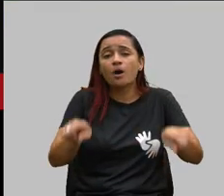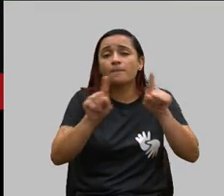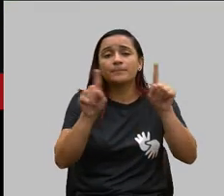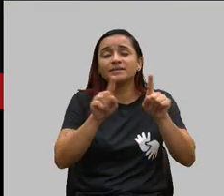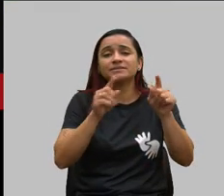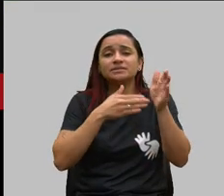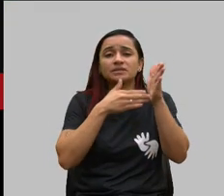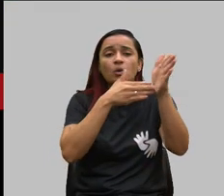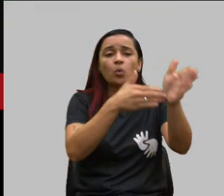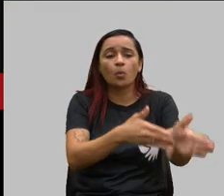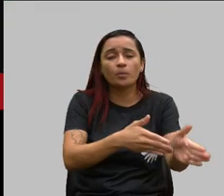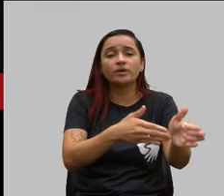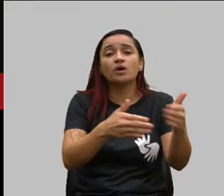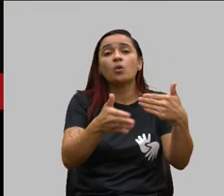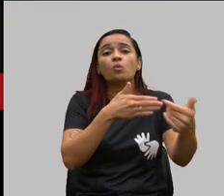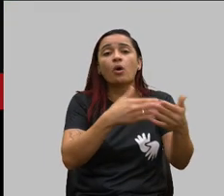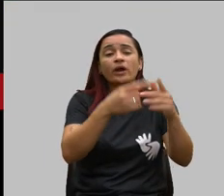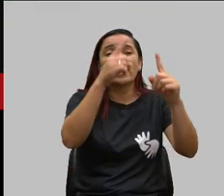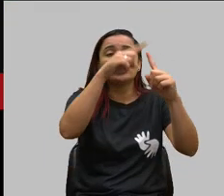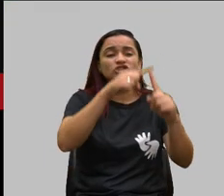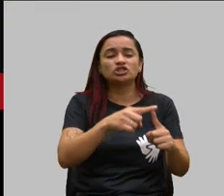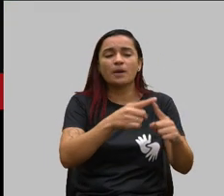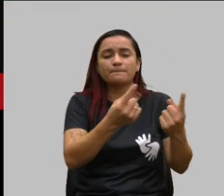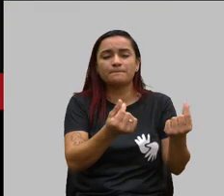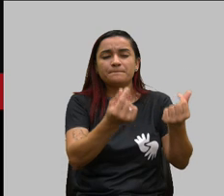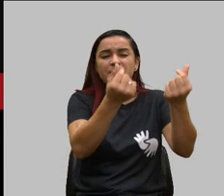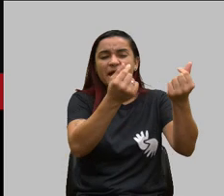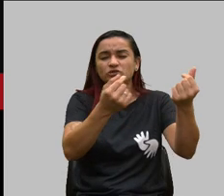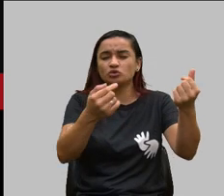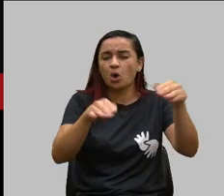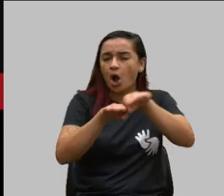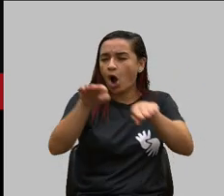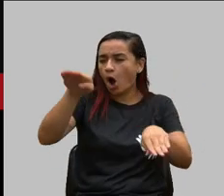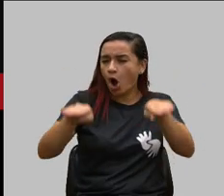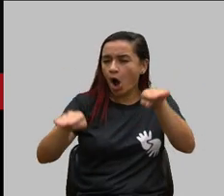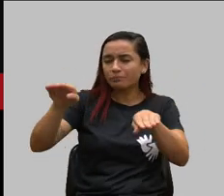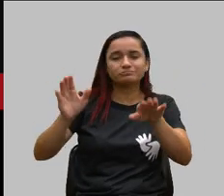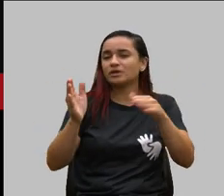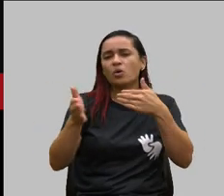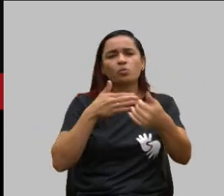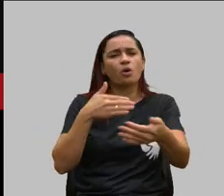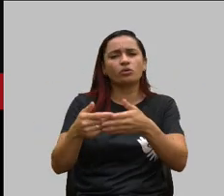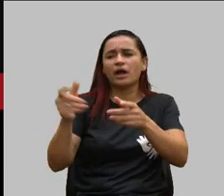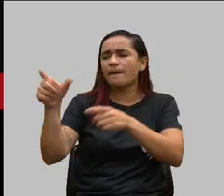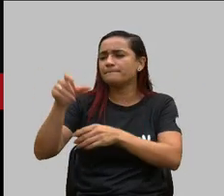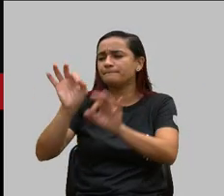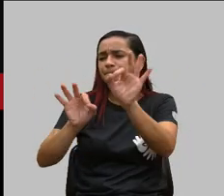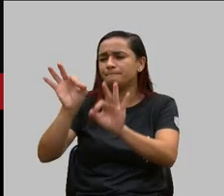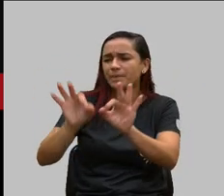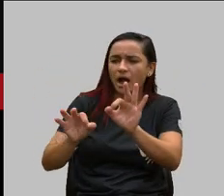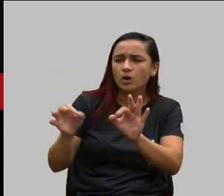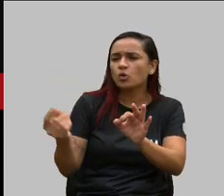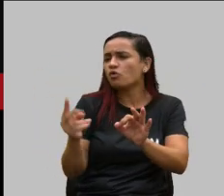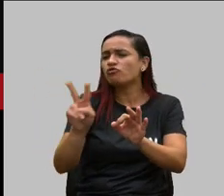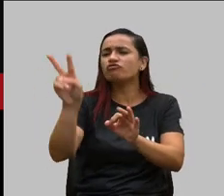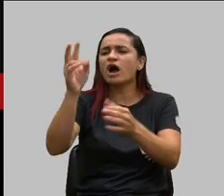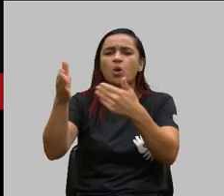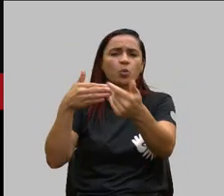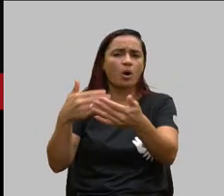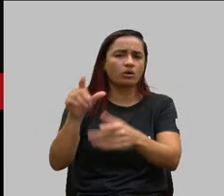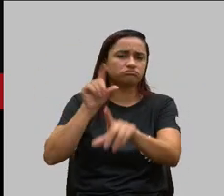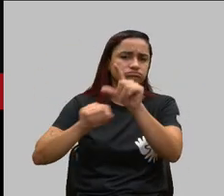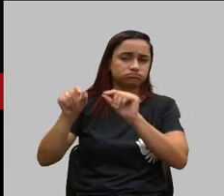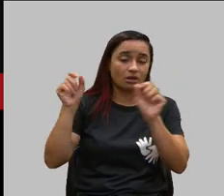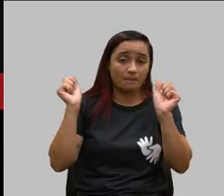de compatibilidade de preço ele pode ir para qualquer plano de qualquer valor então a agência tira as amarras